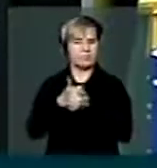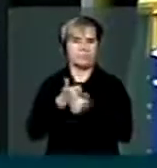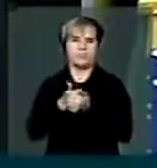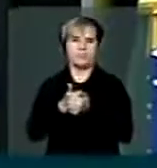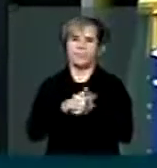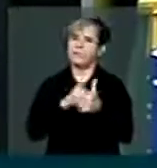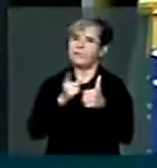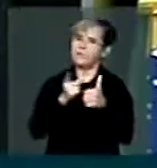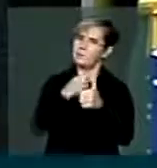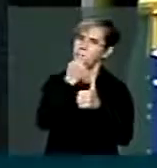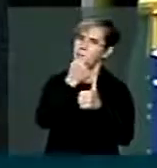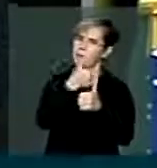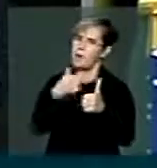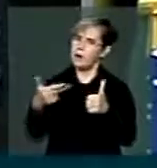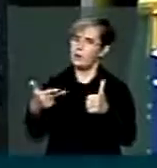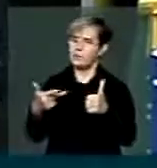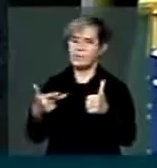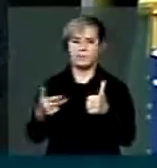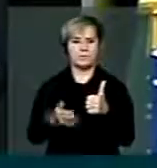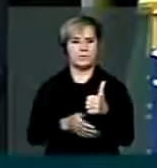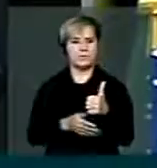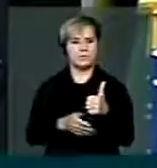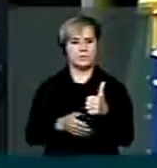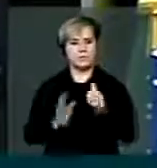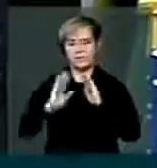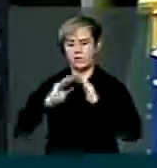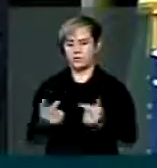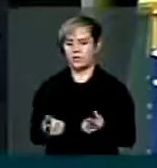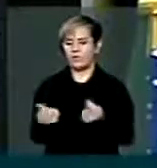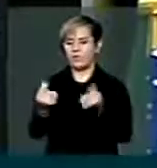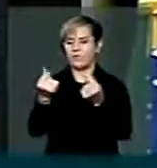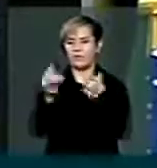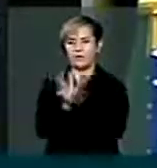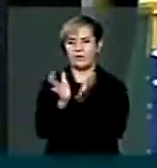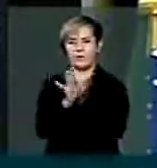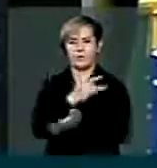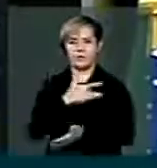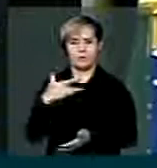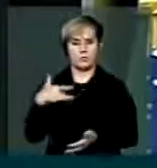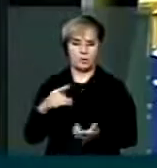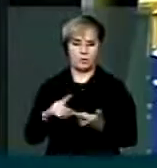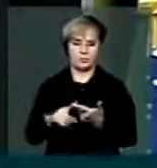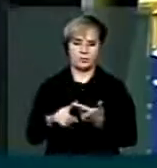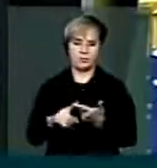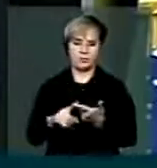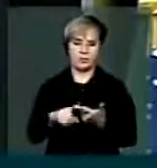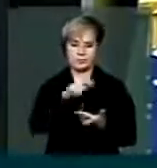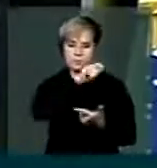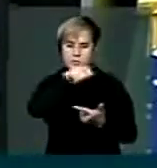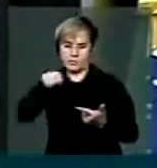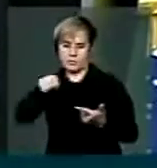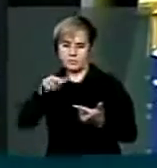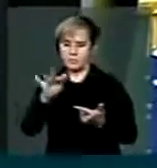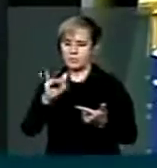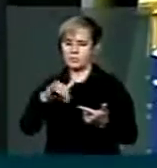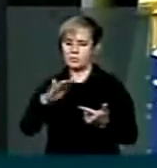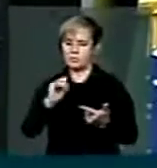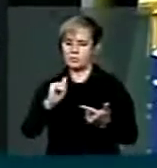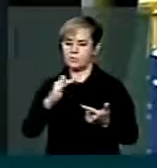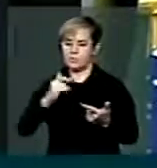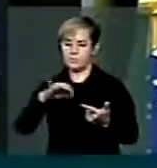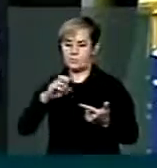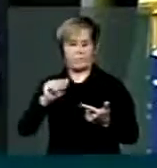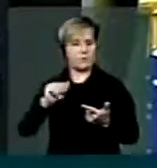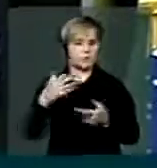Primeiro, primeiro, senhor presidente, sobre o financiamento do setor de saúde. É impossível acreditarmos que um